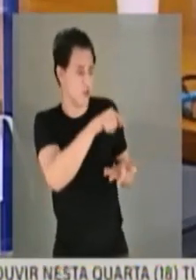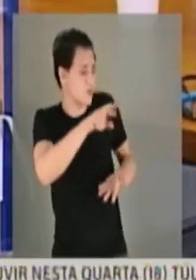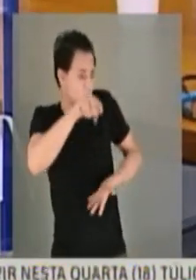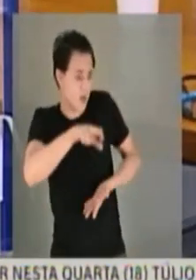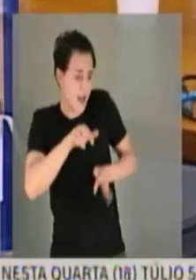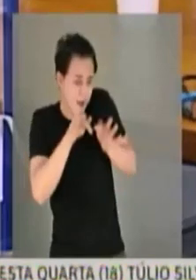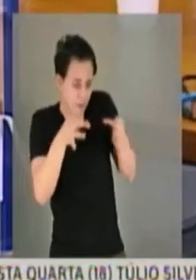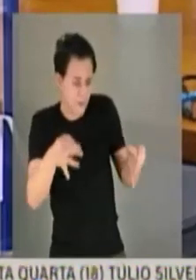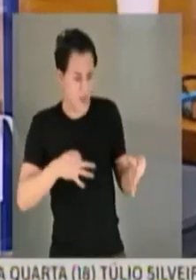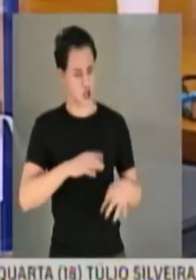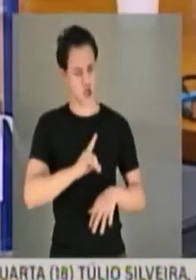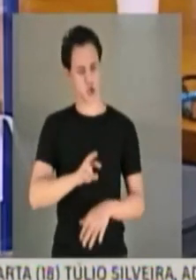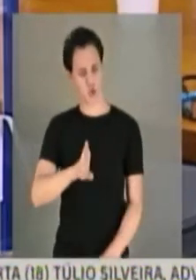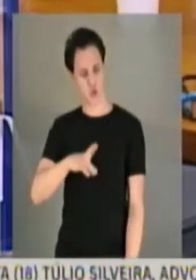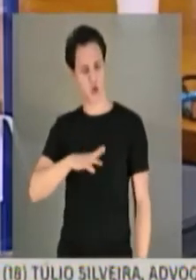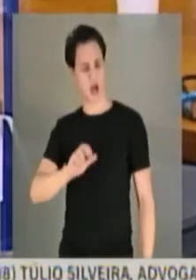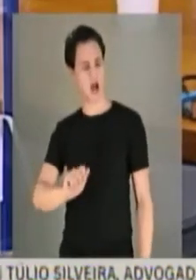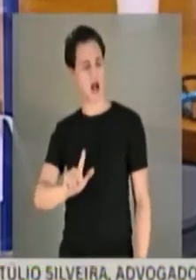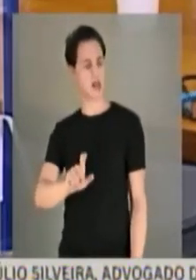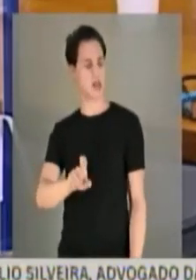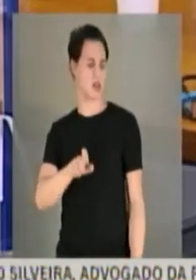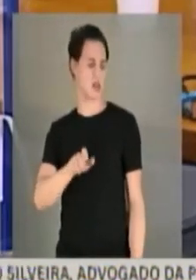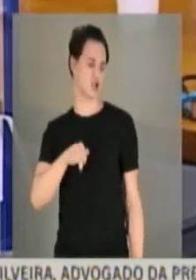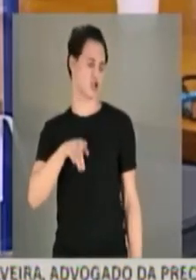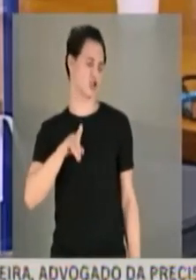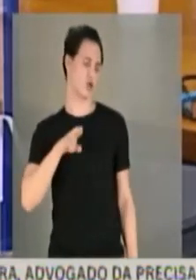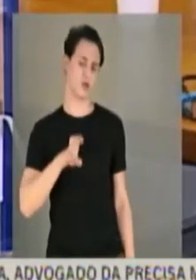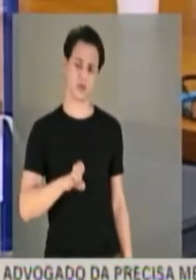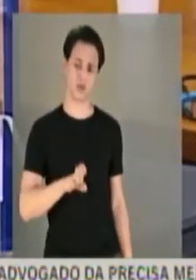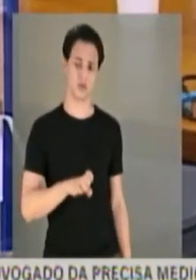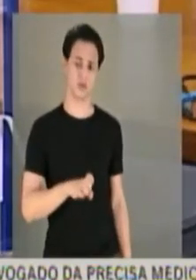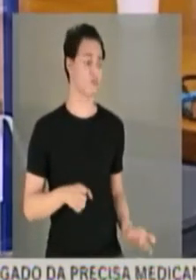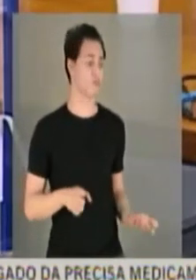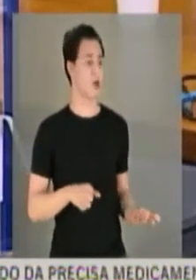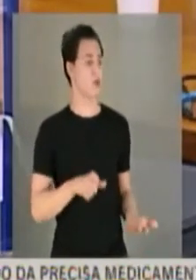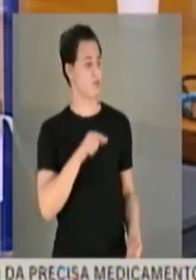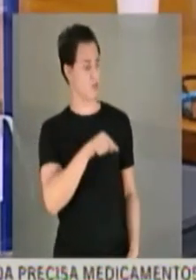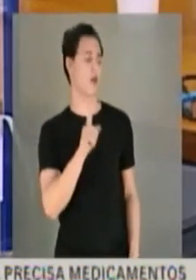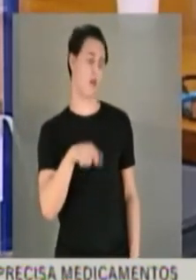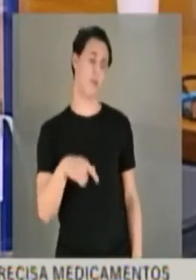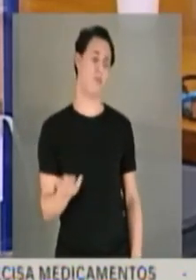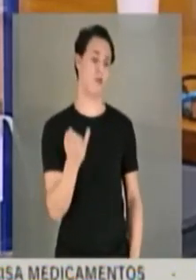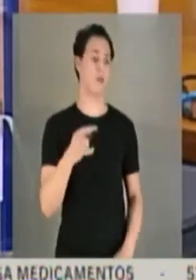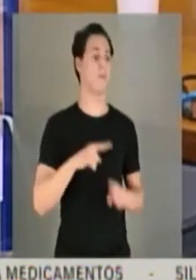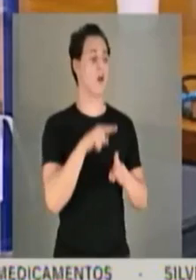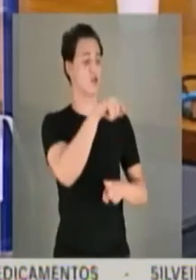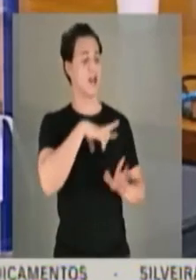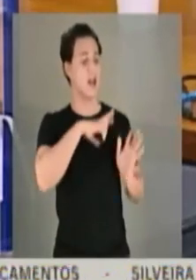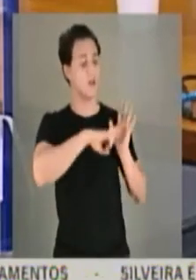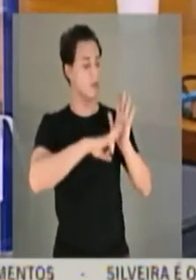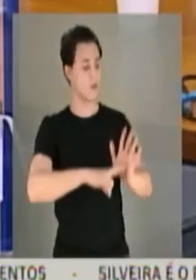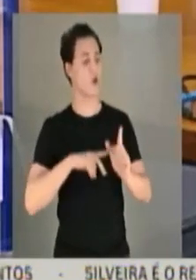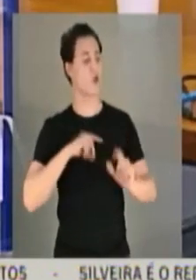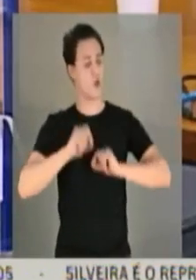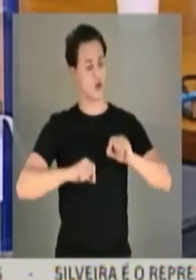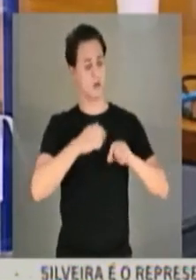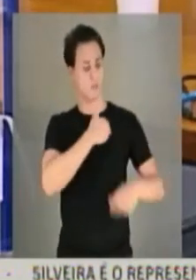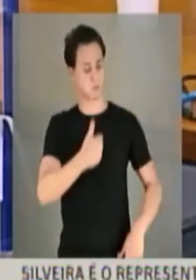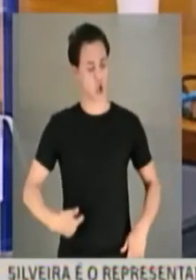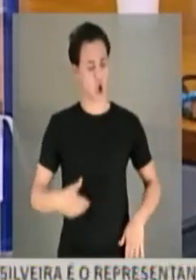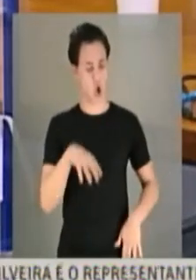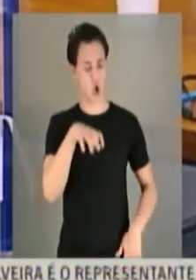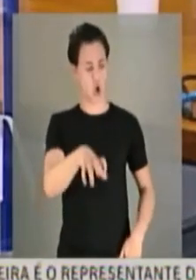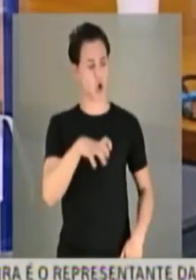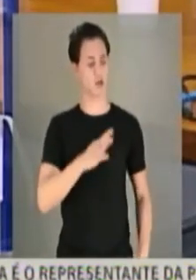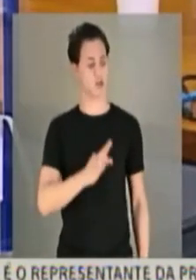o doutor Alexandre, por mais importante que vossa senhoria seja. Vossa senhoria ali representava um órgão como Tribunal de Contas da União, tendo que